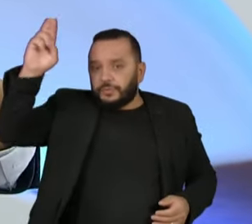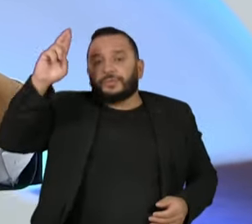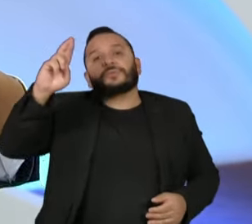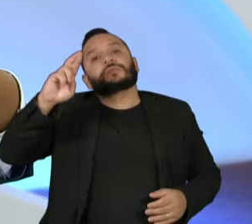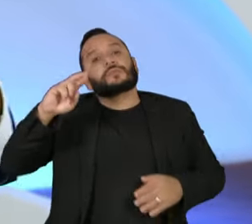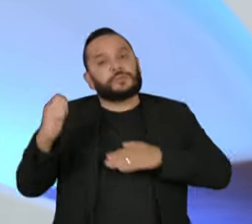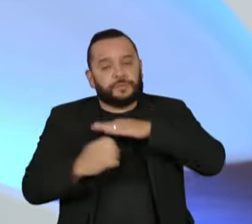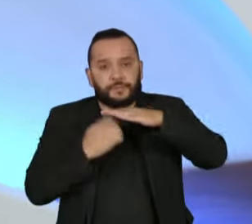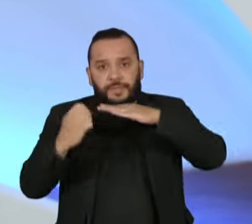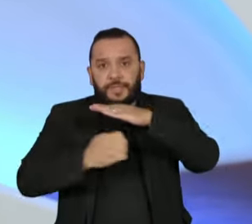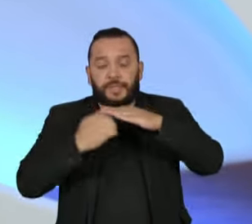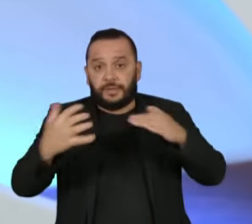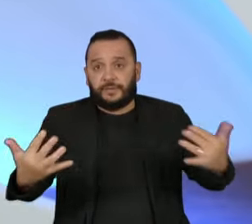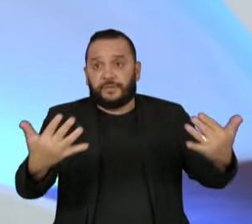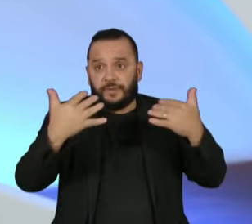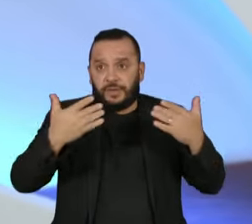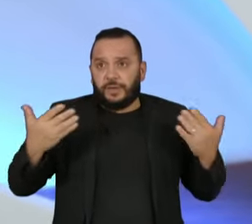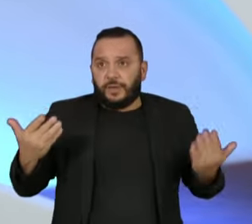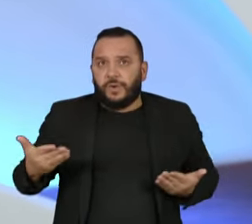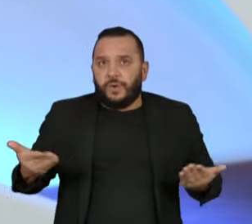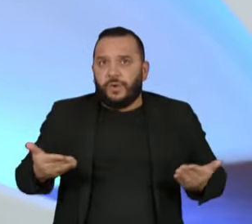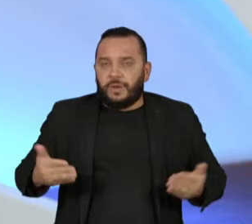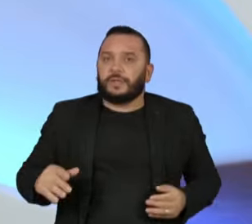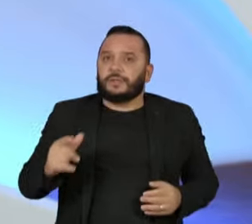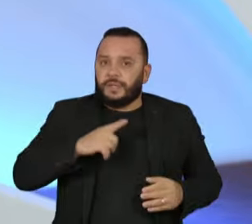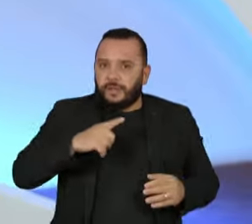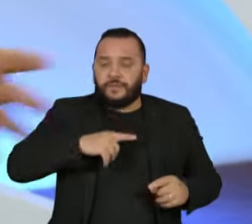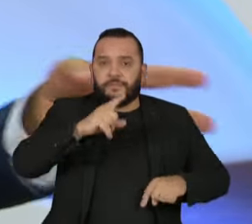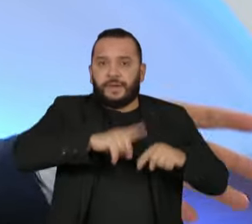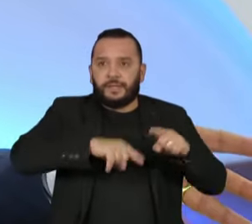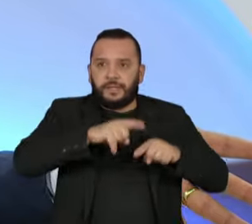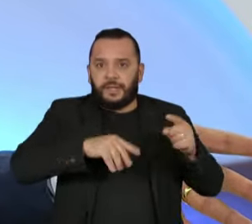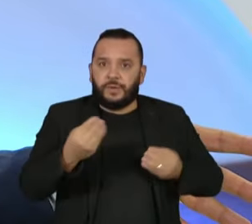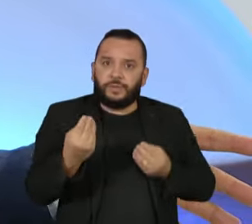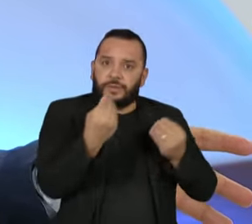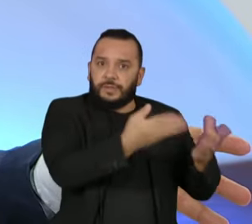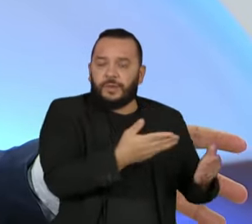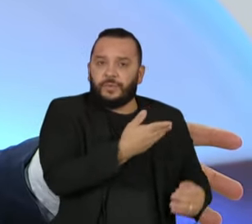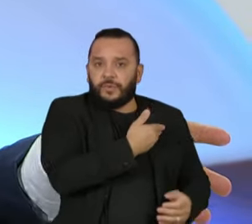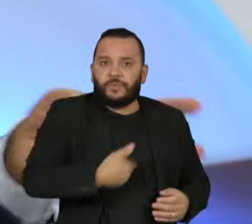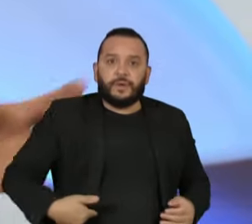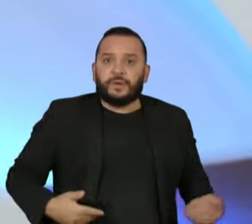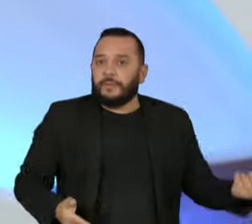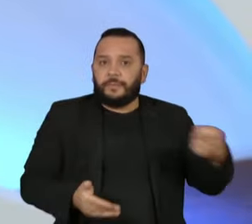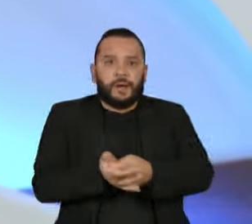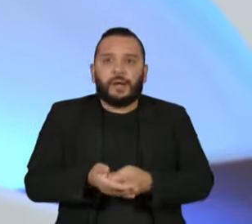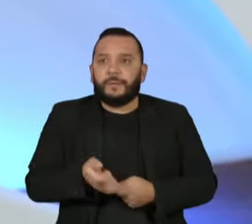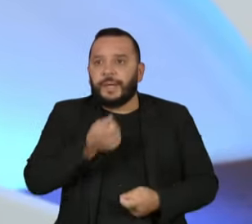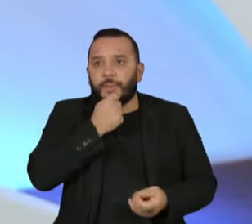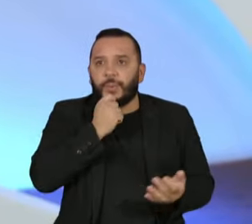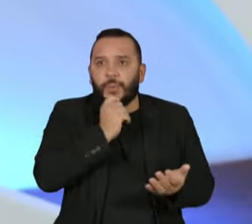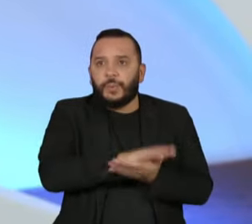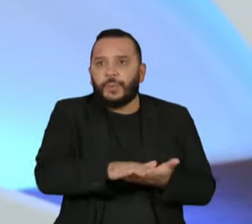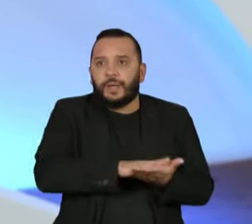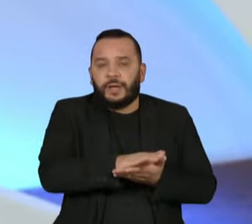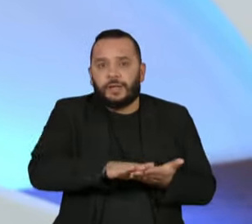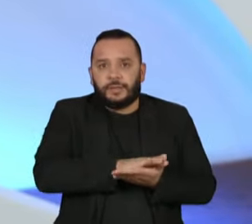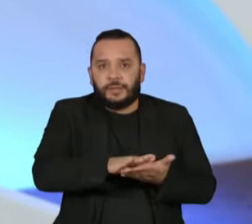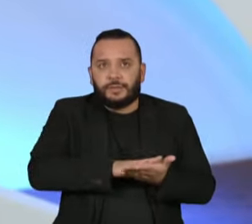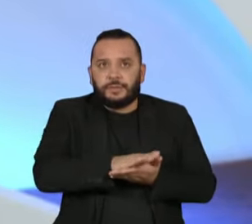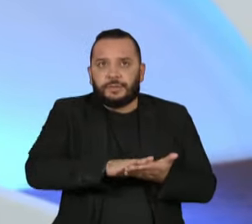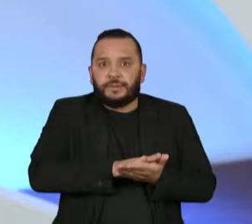boa fé, entregaram equipamentos para o governo e não estão recebendo o pagamento? Quantos fizeram